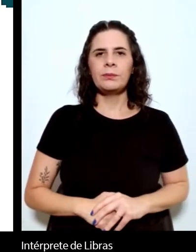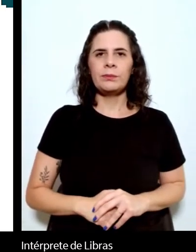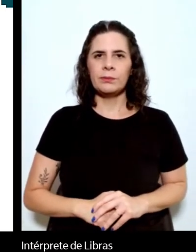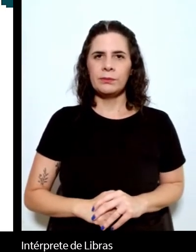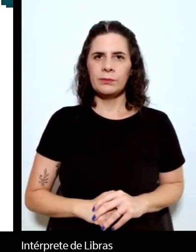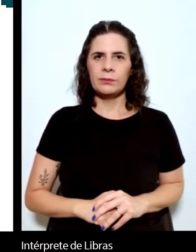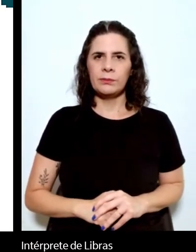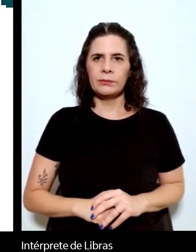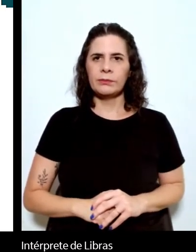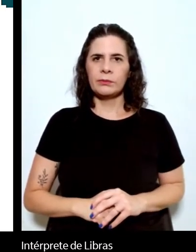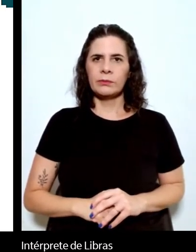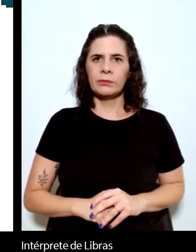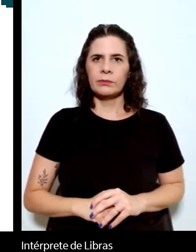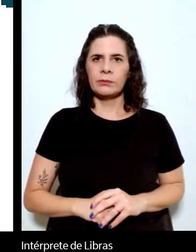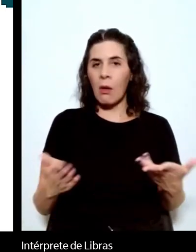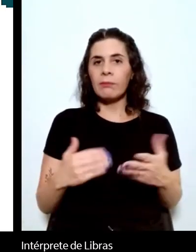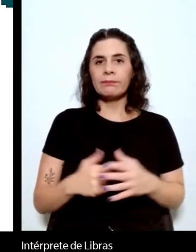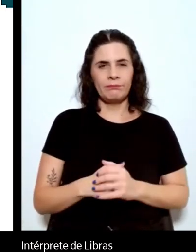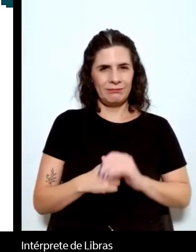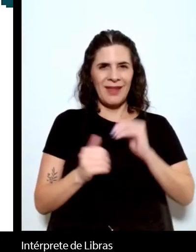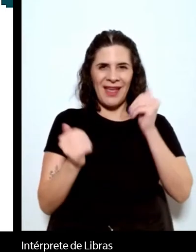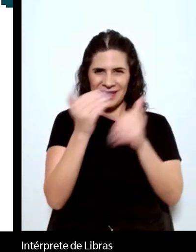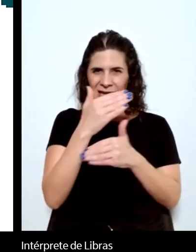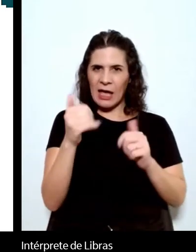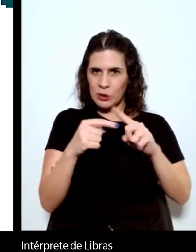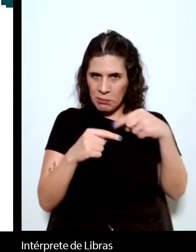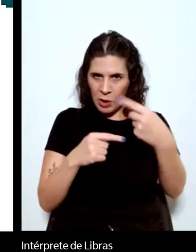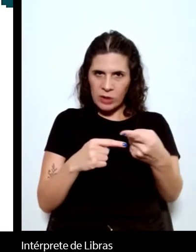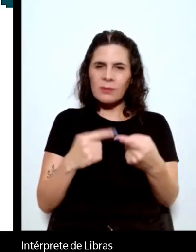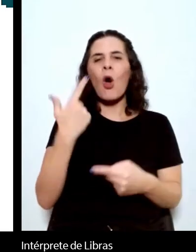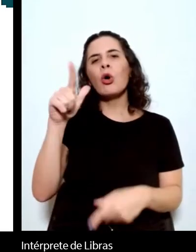E, no próximo slide, um terceiro ensaio,